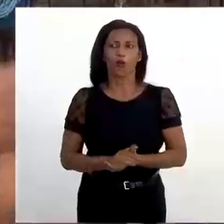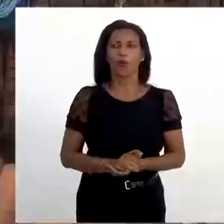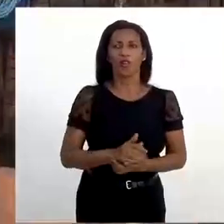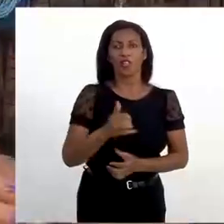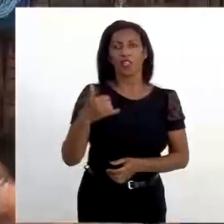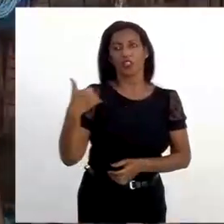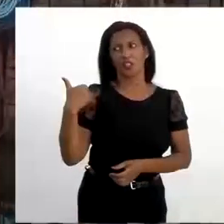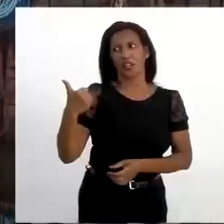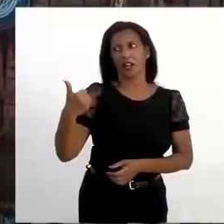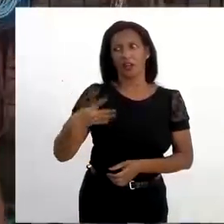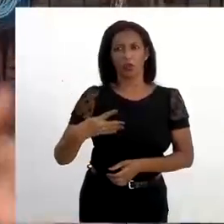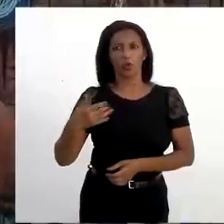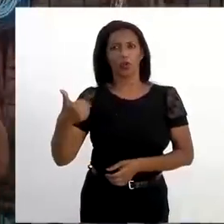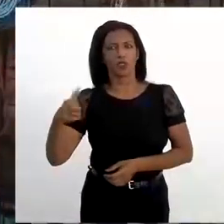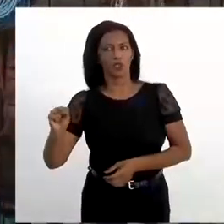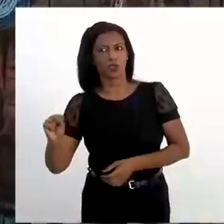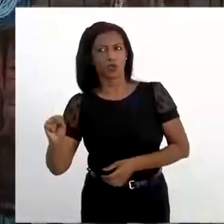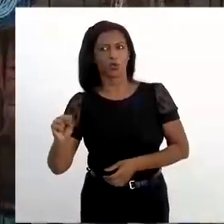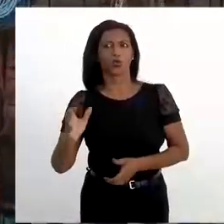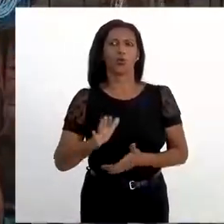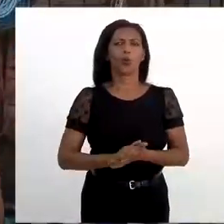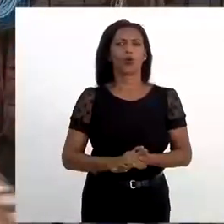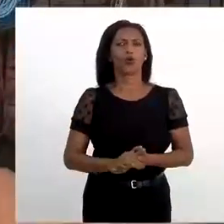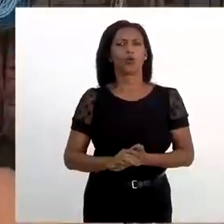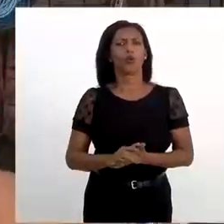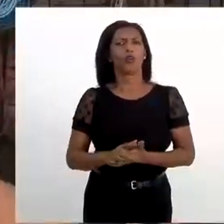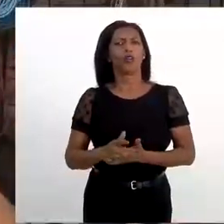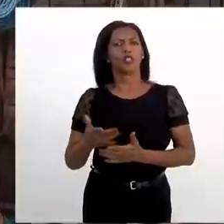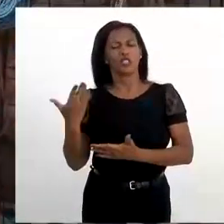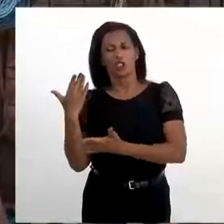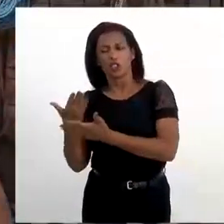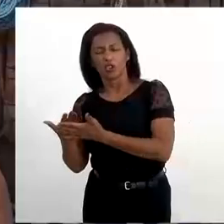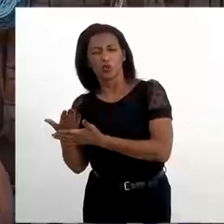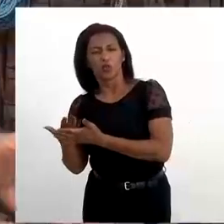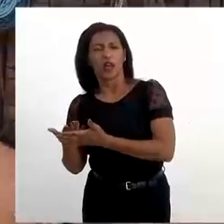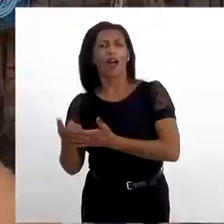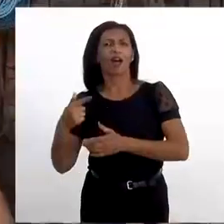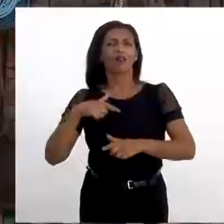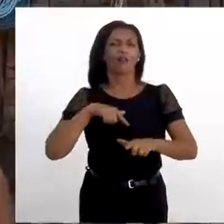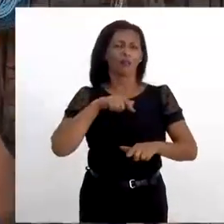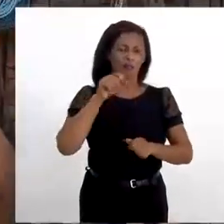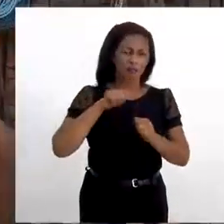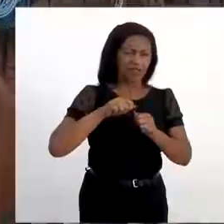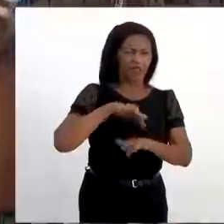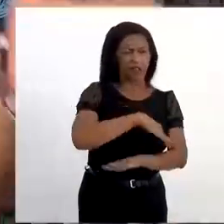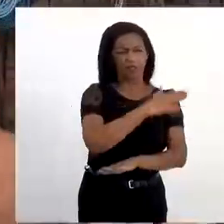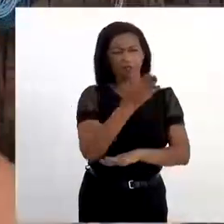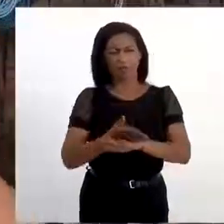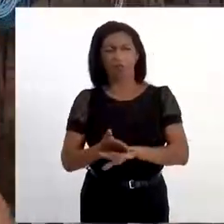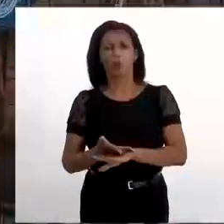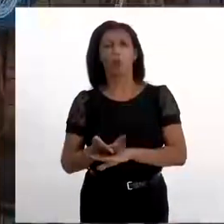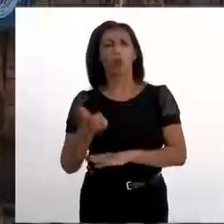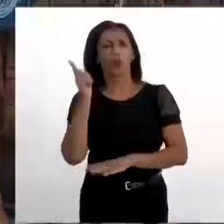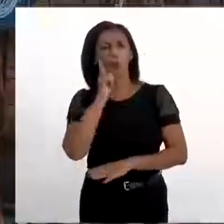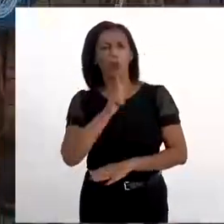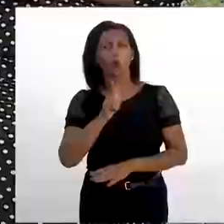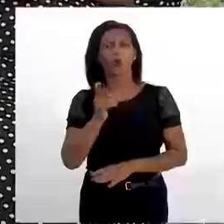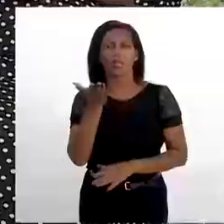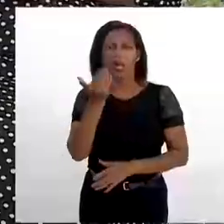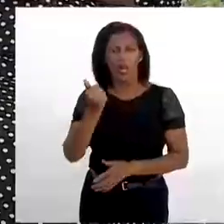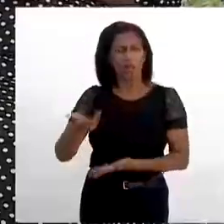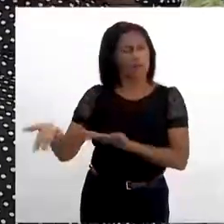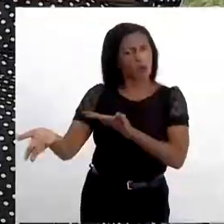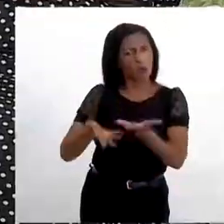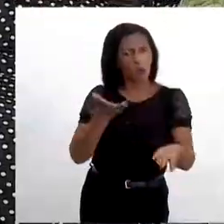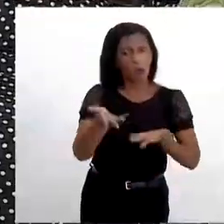de 14 a 18 anos que iam para a escola, ficavam aqui o dia inteiro para atender uma profissão, ganhavam uma bolsa, enfim,